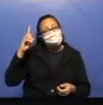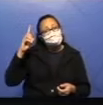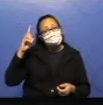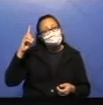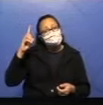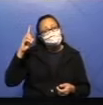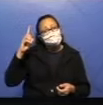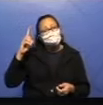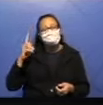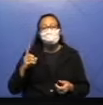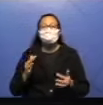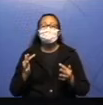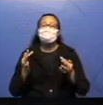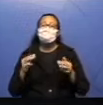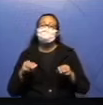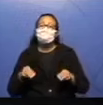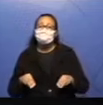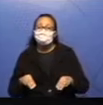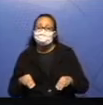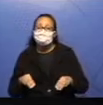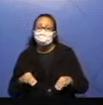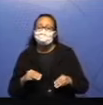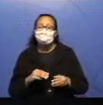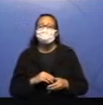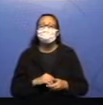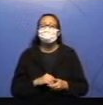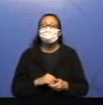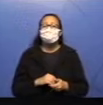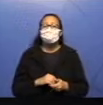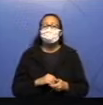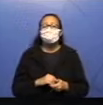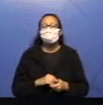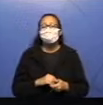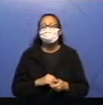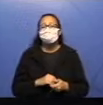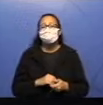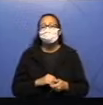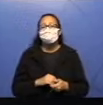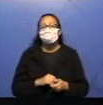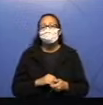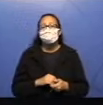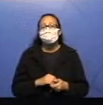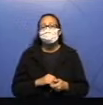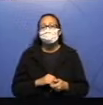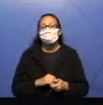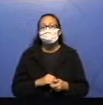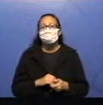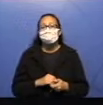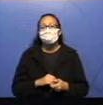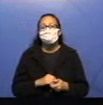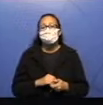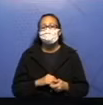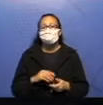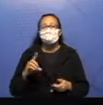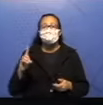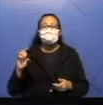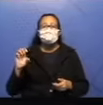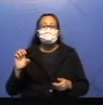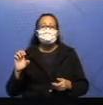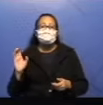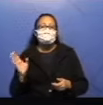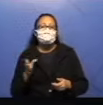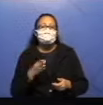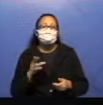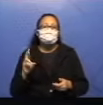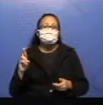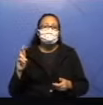Finalmente. Quando as coisas estão chegando numa conclusão no meio da minha história. E de repente, no meio da